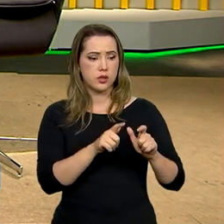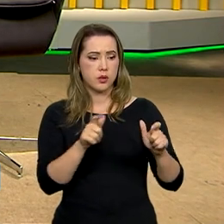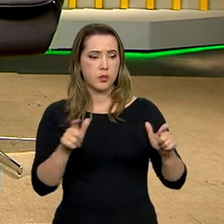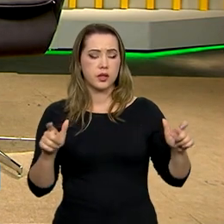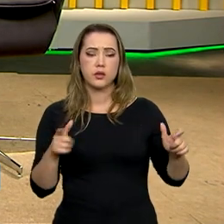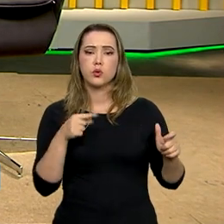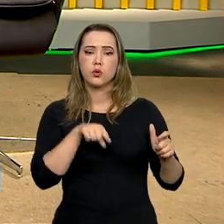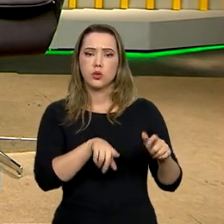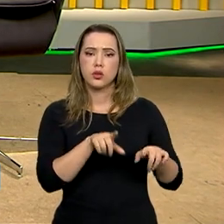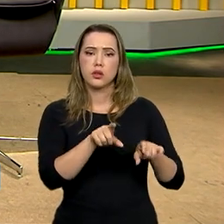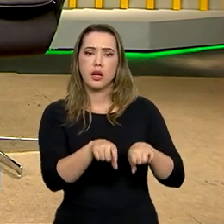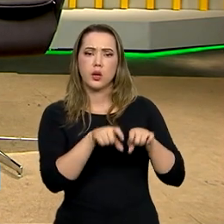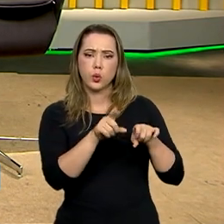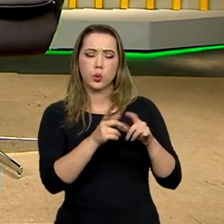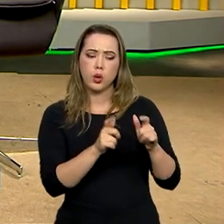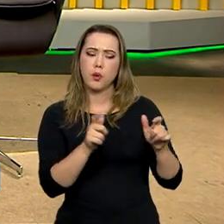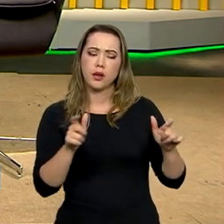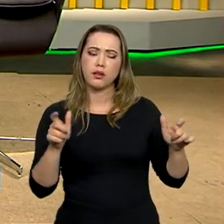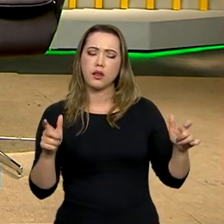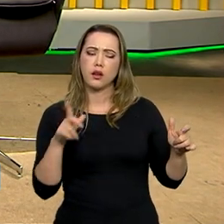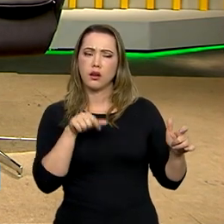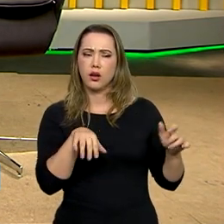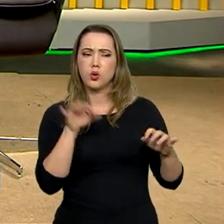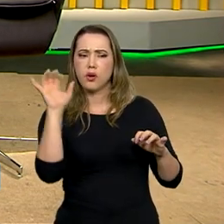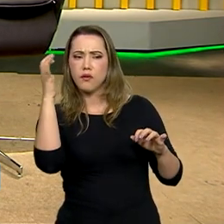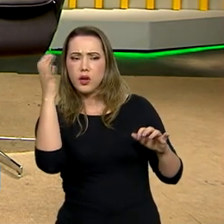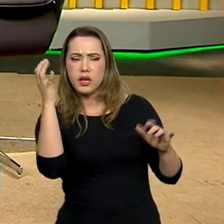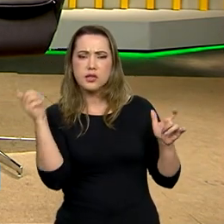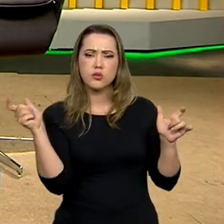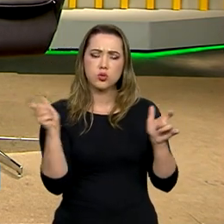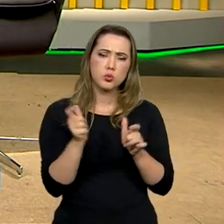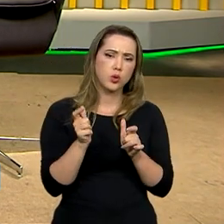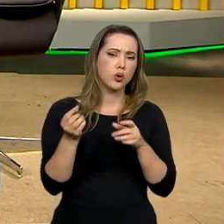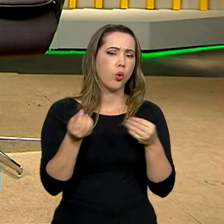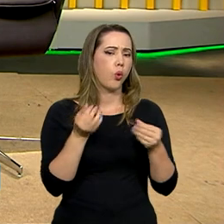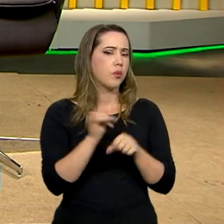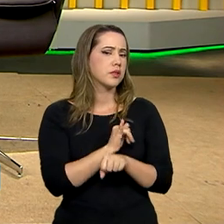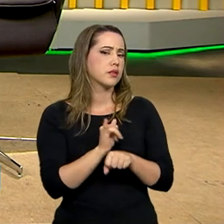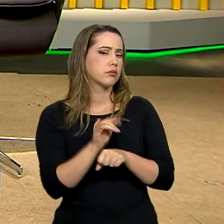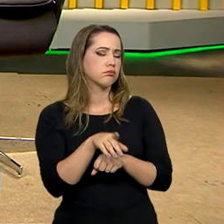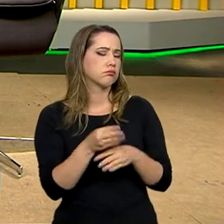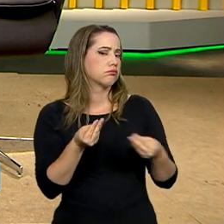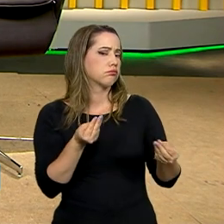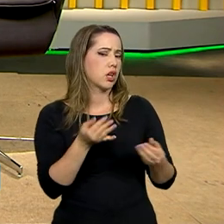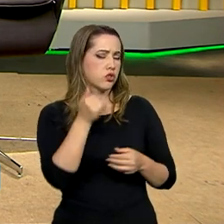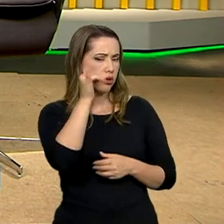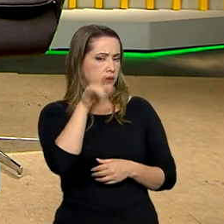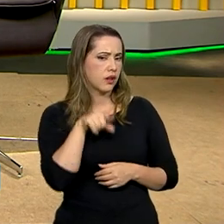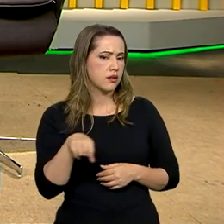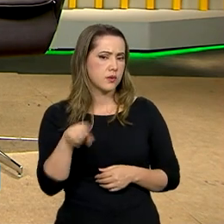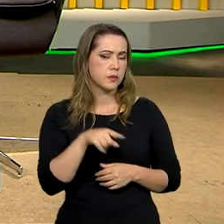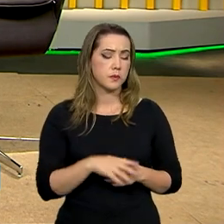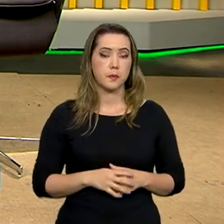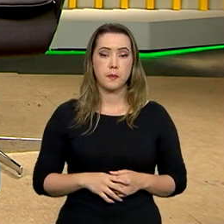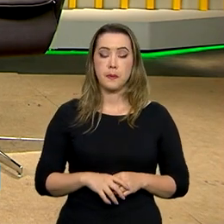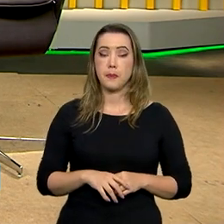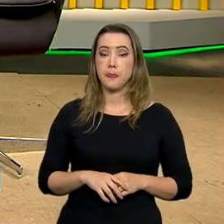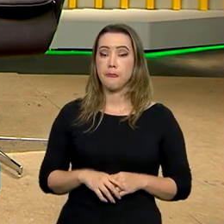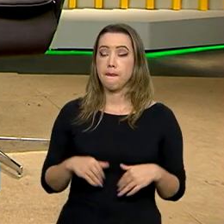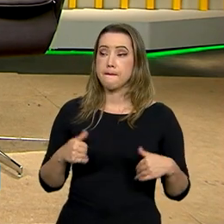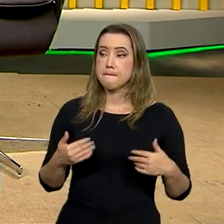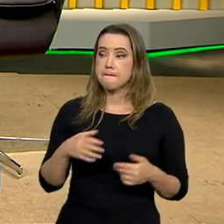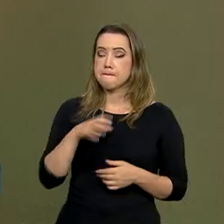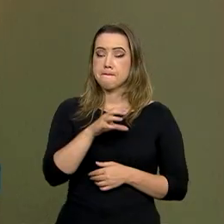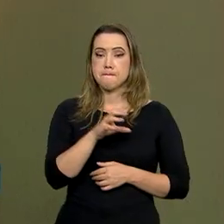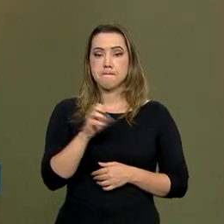fronteira agrícola, quais as estratégias que nós temos para enfrentar isso, Mauro? Então, o que acontece? O Cerrado é